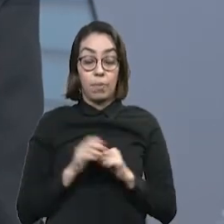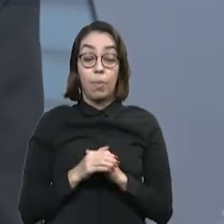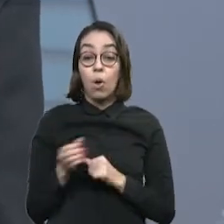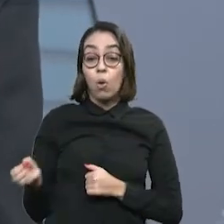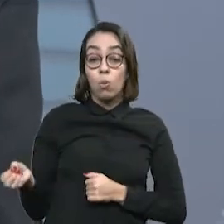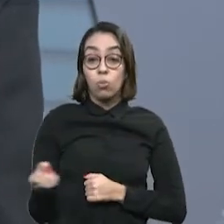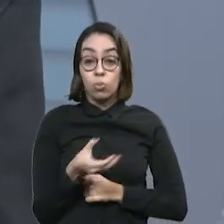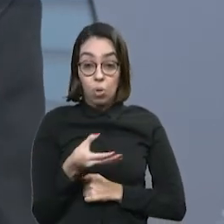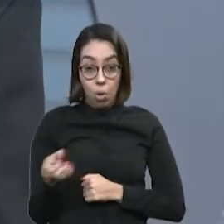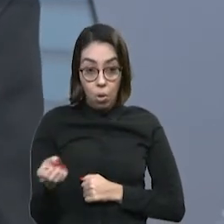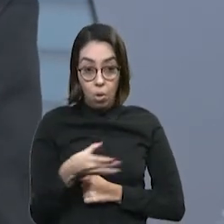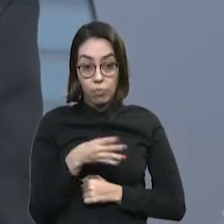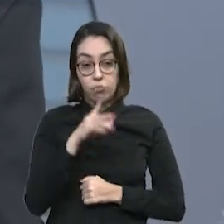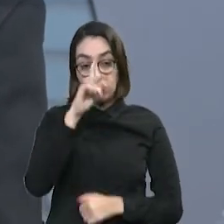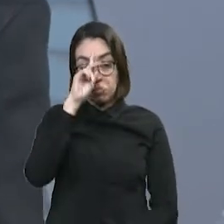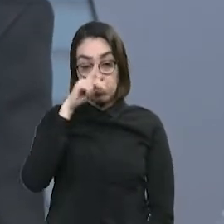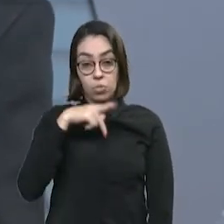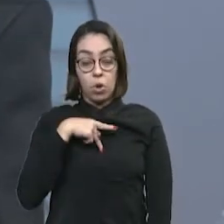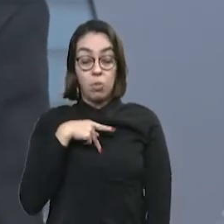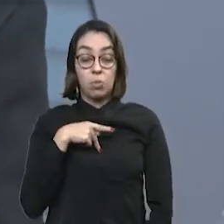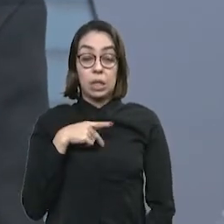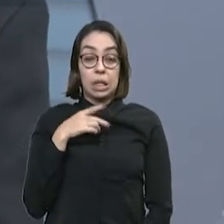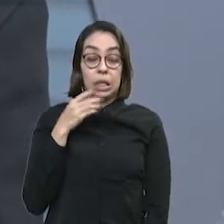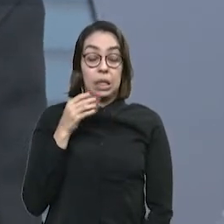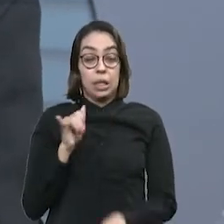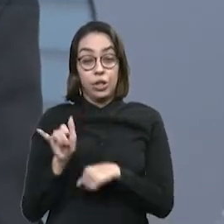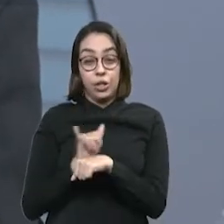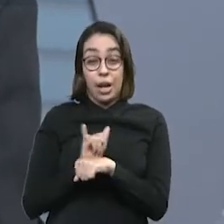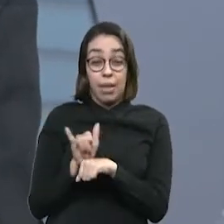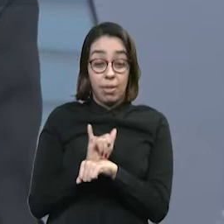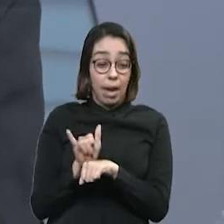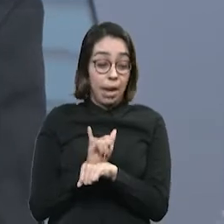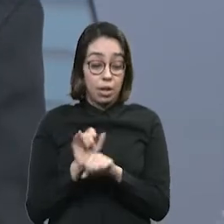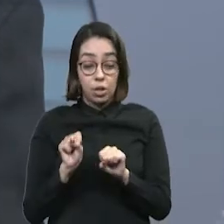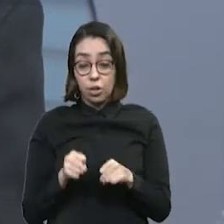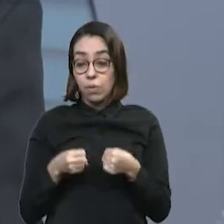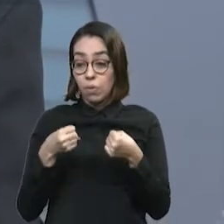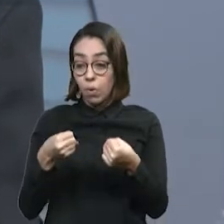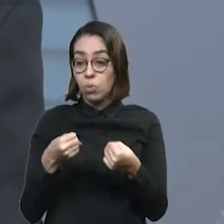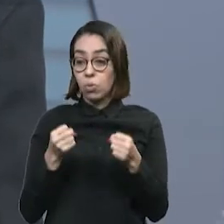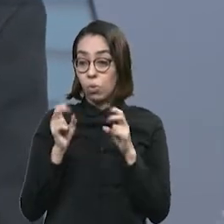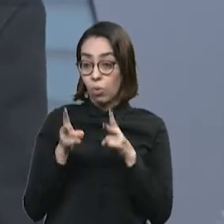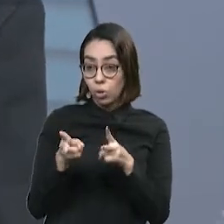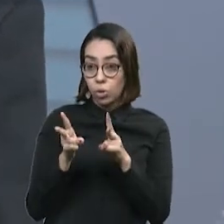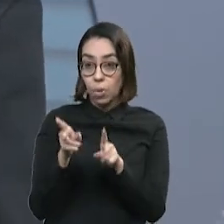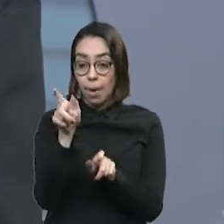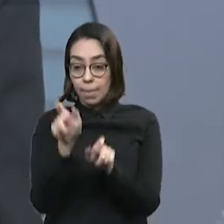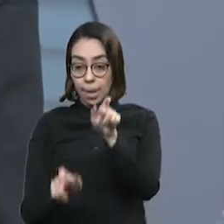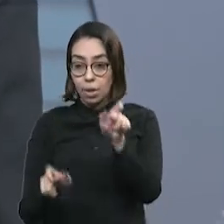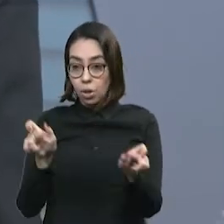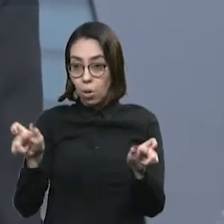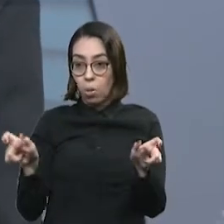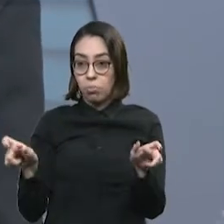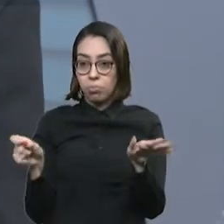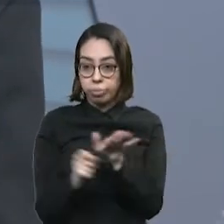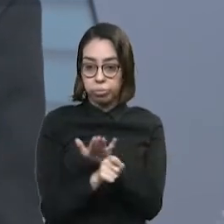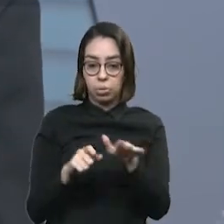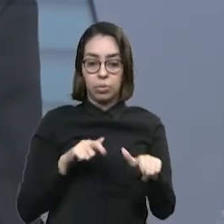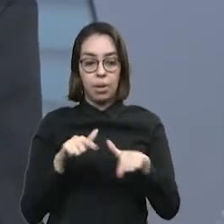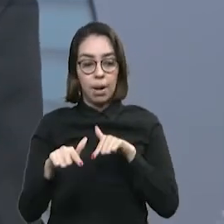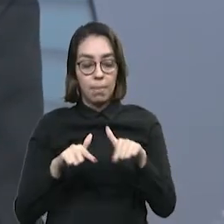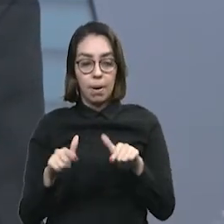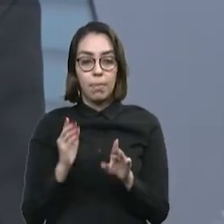casa fez o maior esforço para aproveitar o máximo, isso é muito bom, quer dizer, o máximo de funcionários, até porque experiência